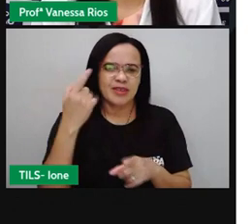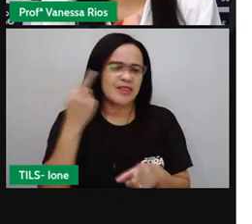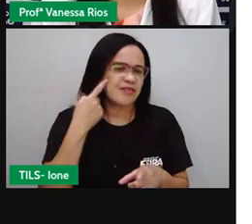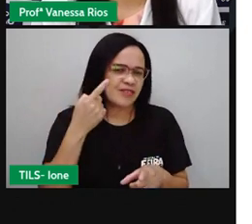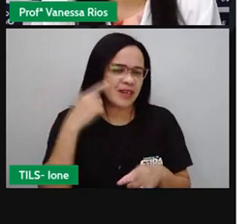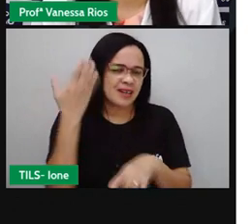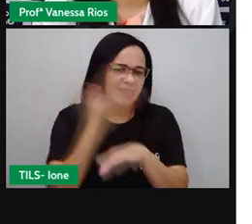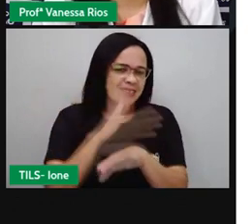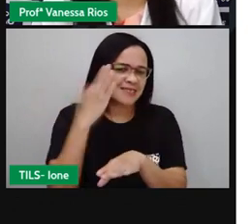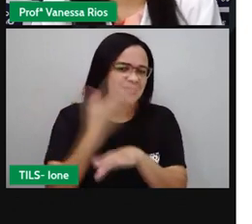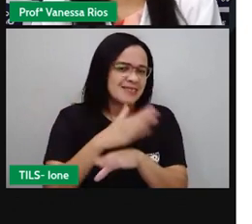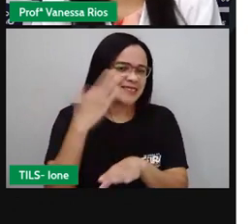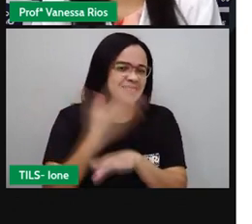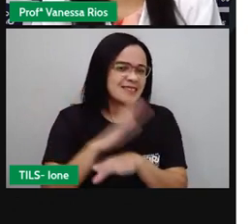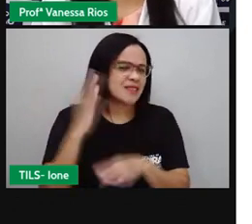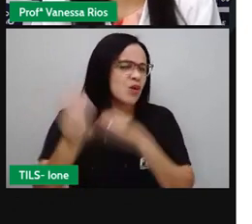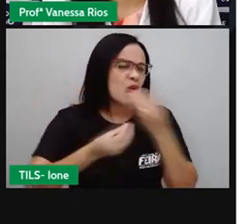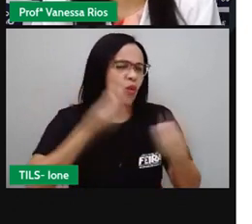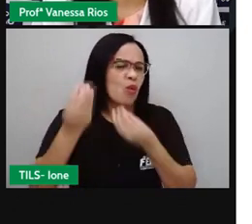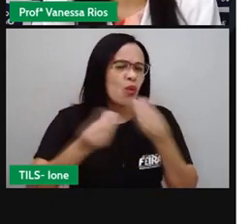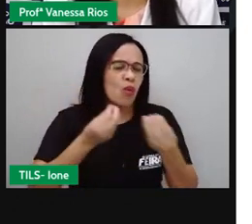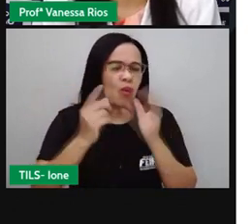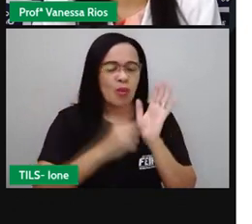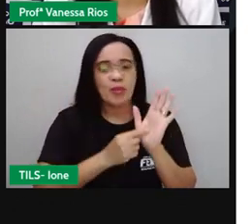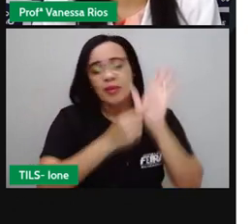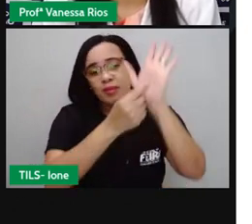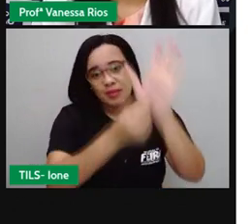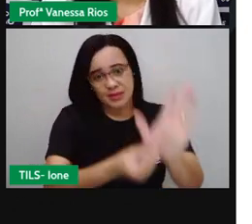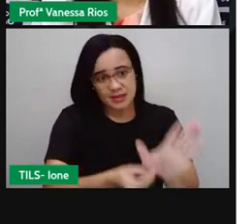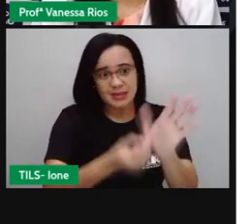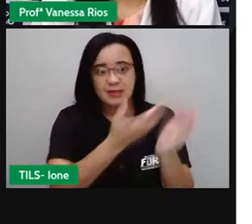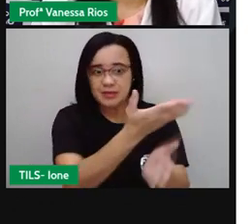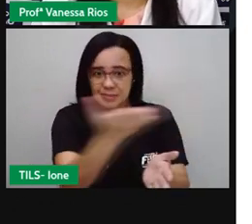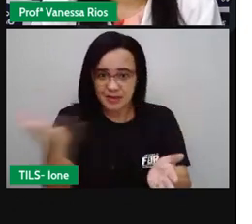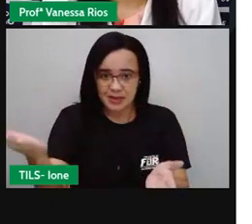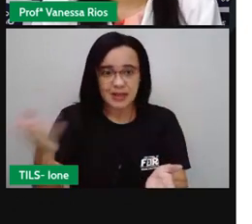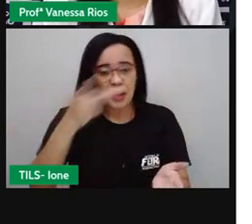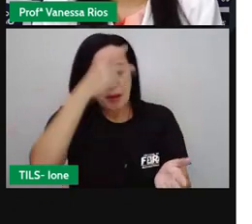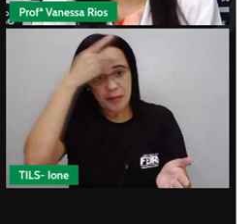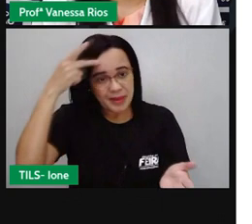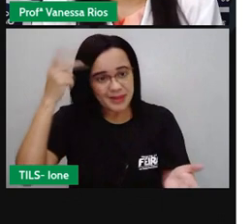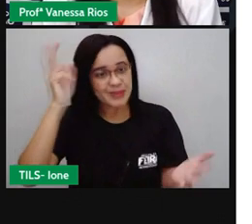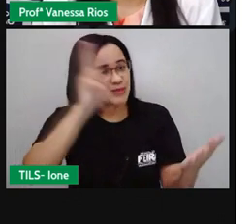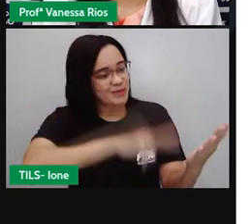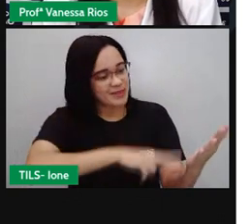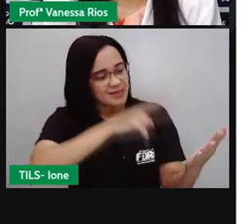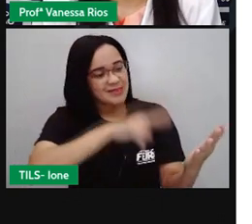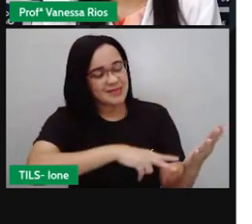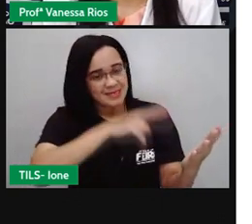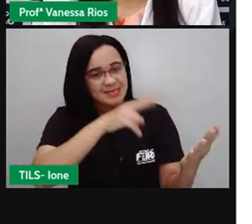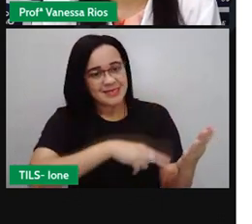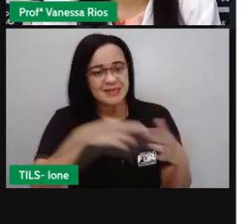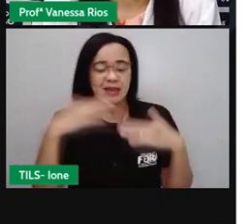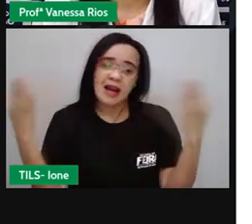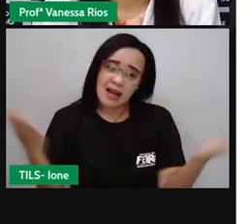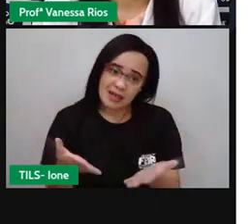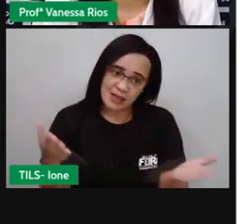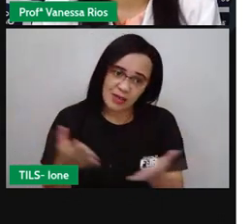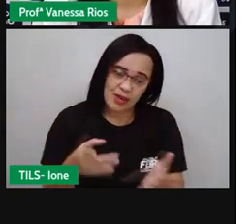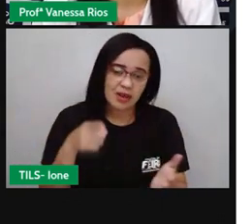como as crônicas elas são apresentadas para os leitores. Então agora que você já conhece as principais